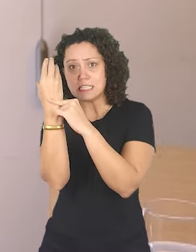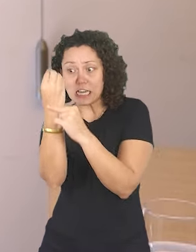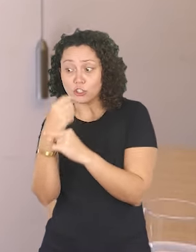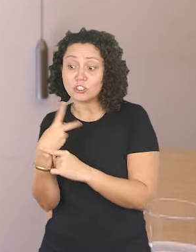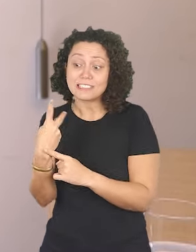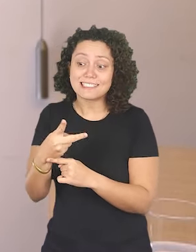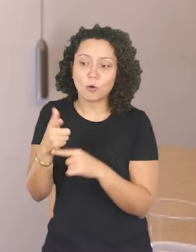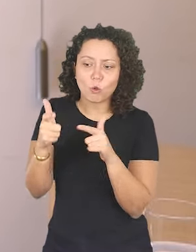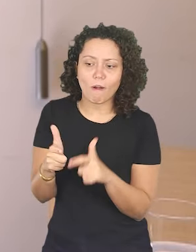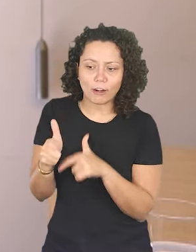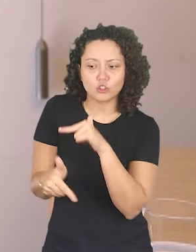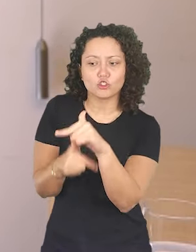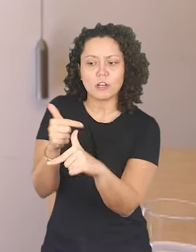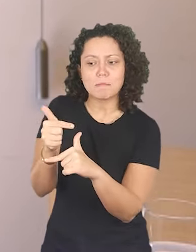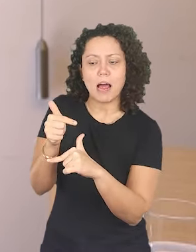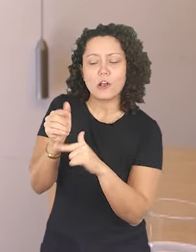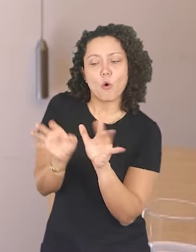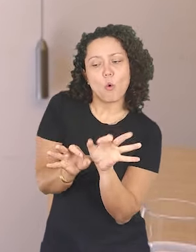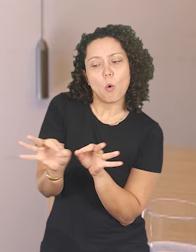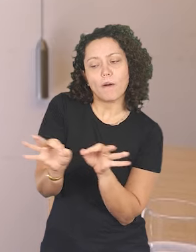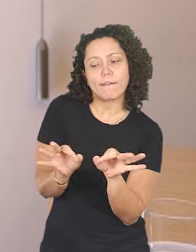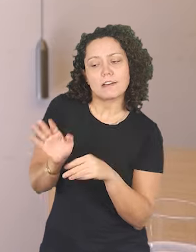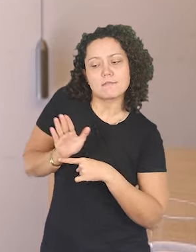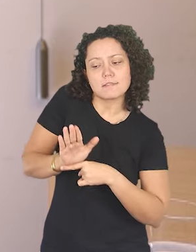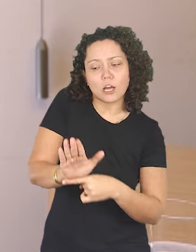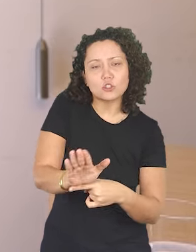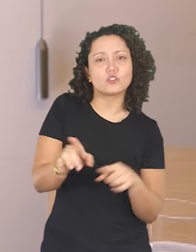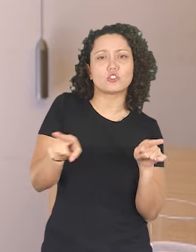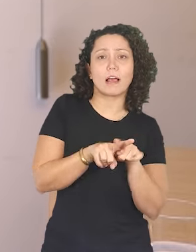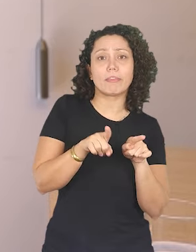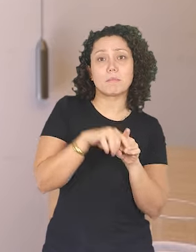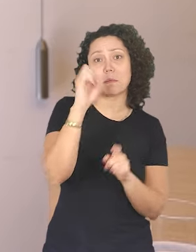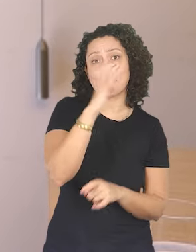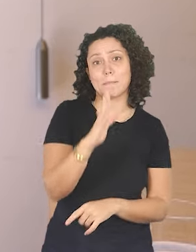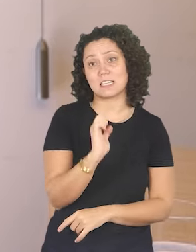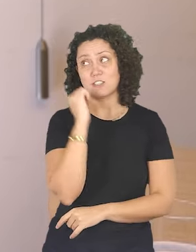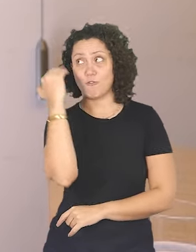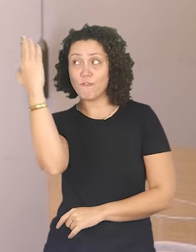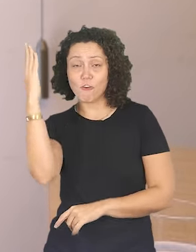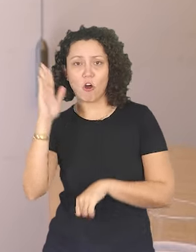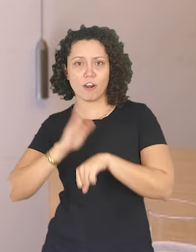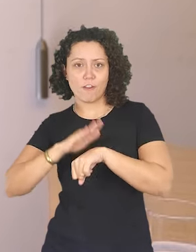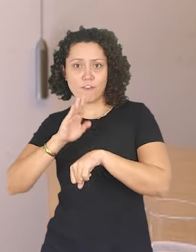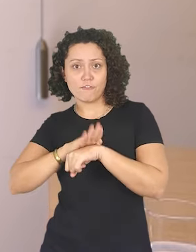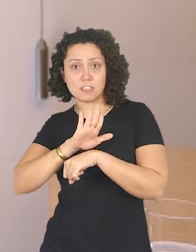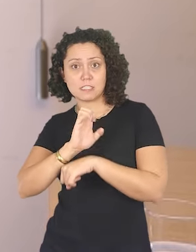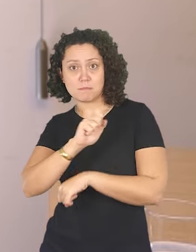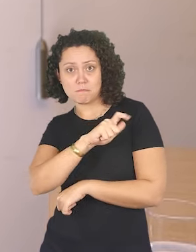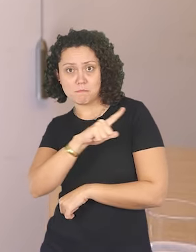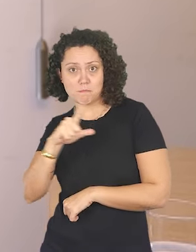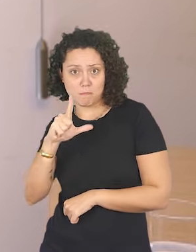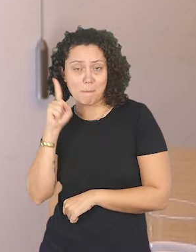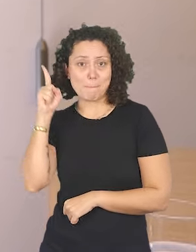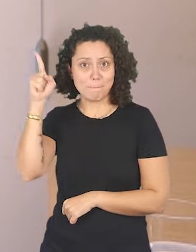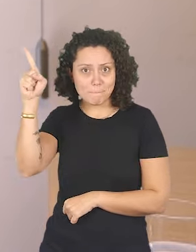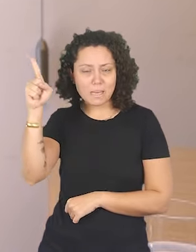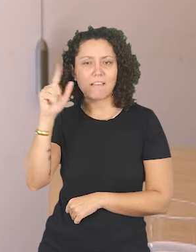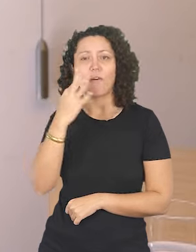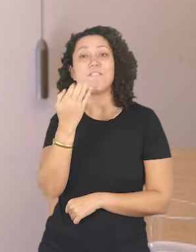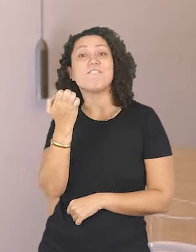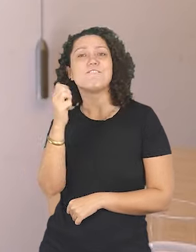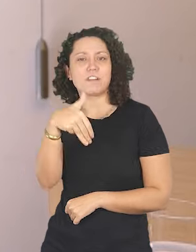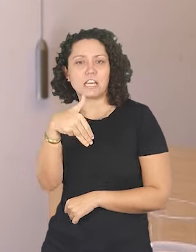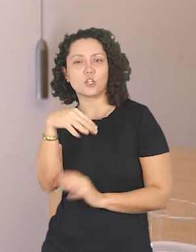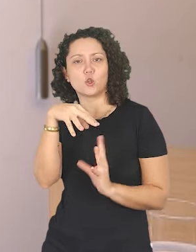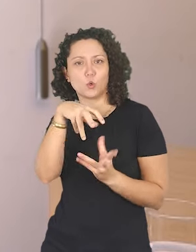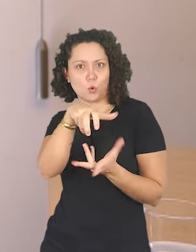organizar seus ateliês, por exemplo. Fui fazer alguns trabalhos fora do Brasil, fui fazer a Bienal, a primeira Bienal do